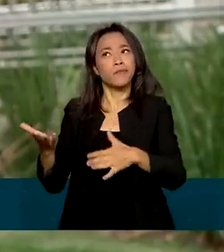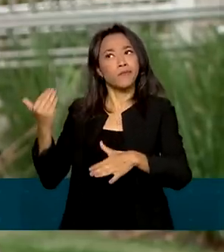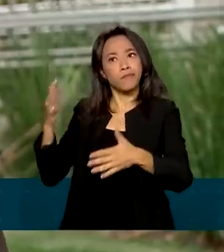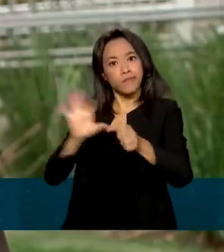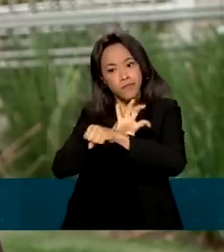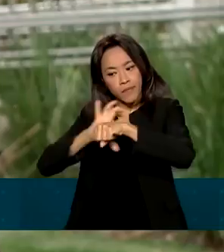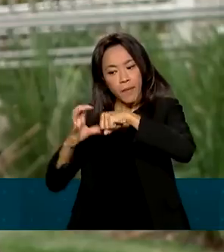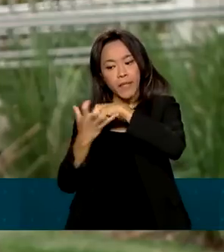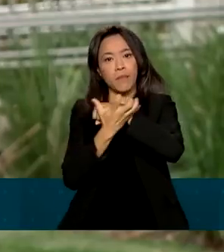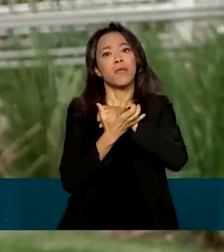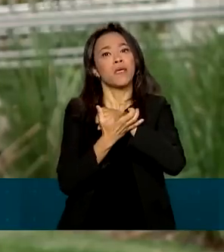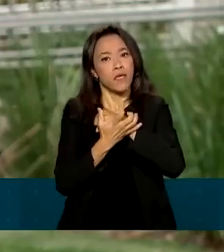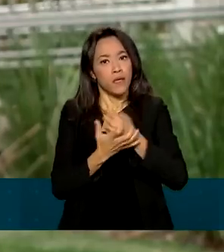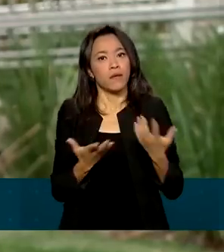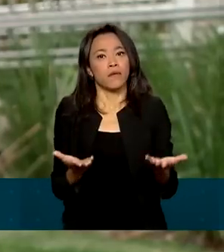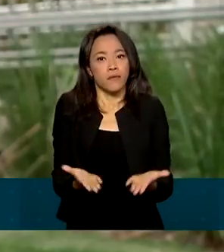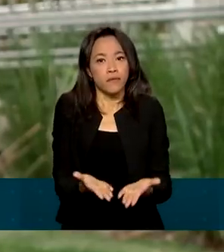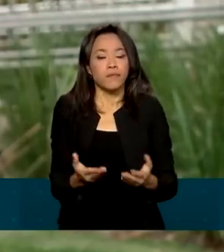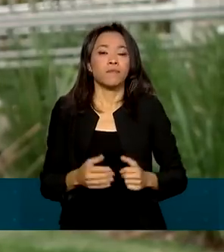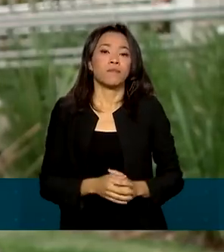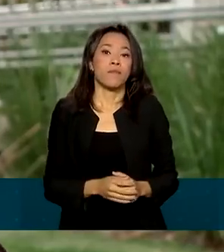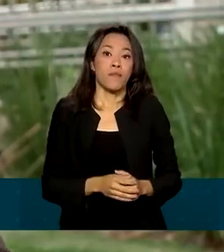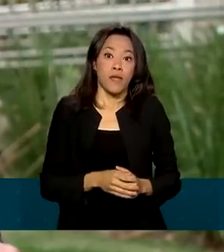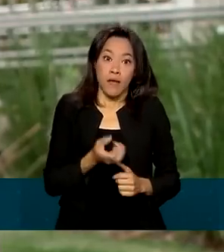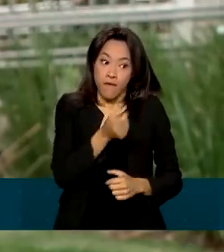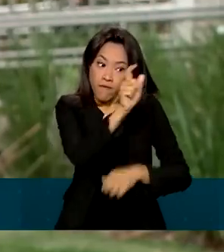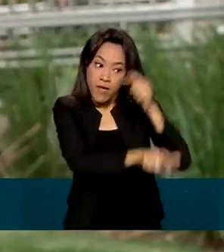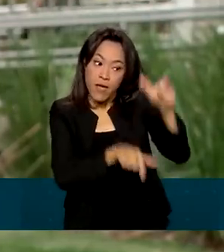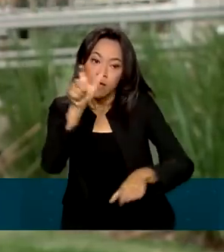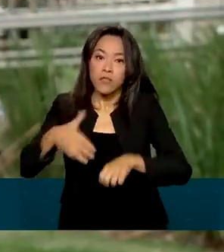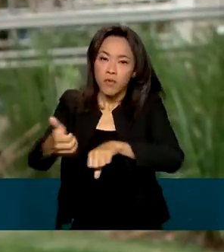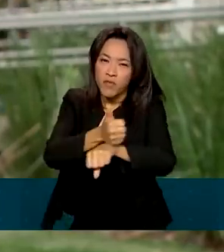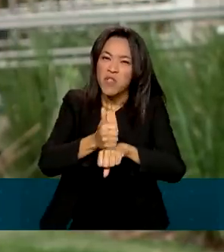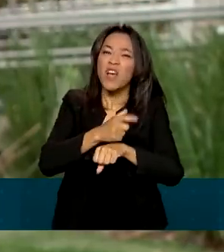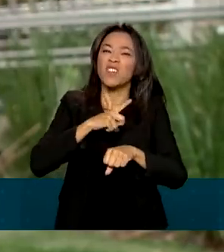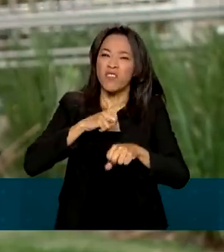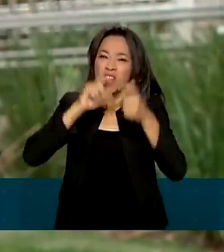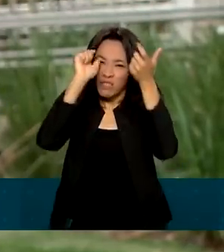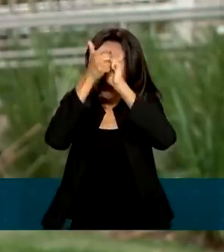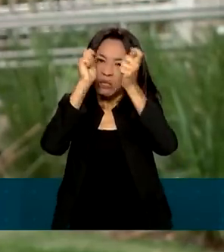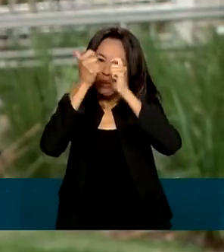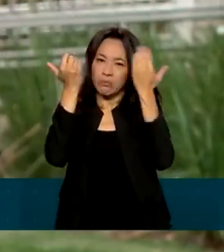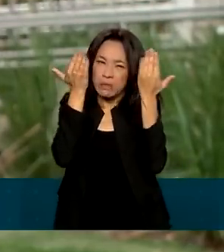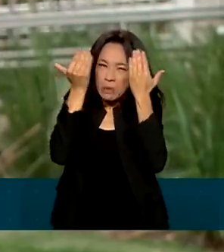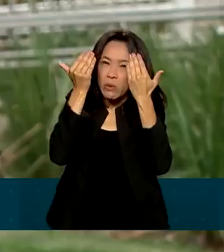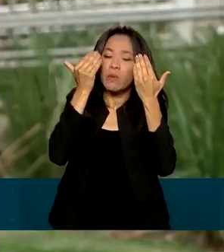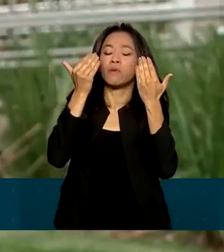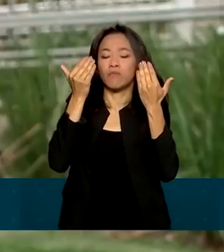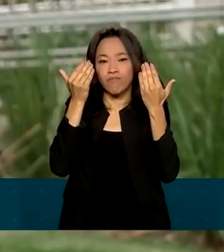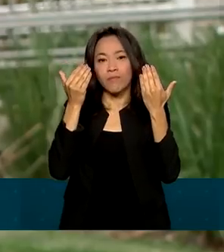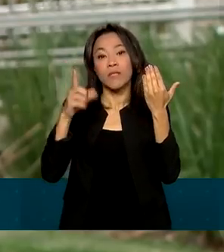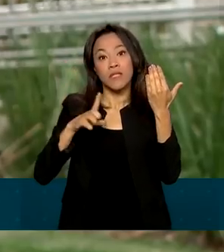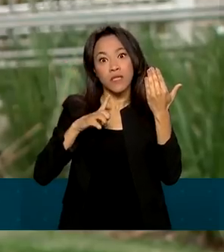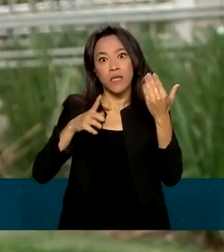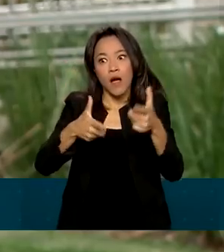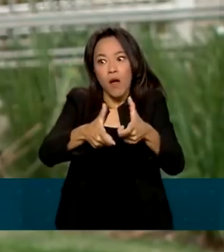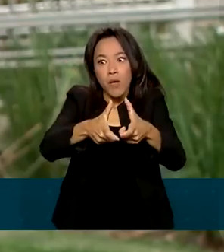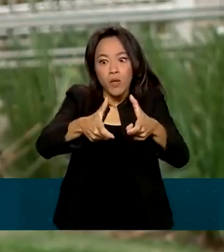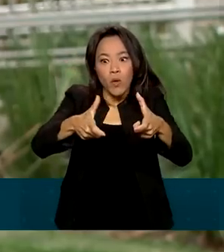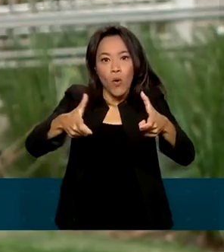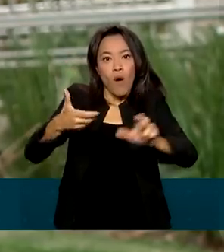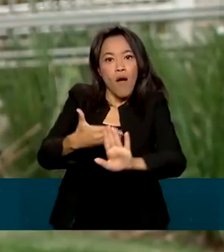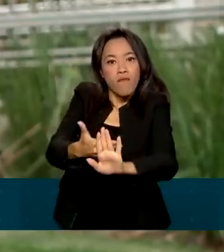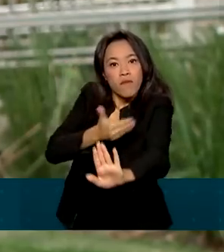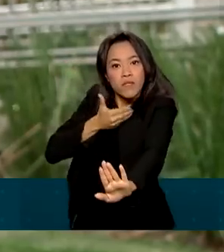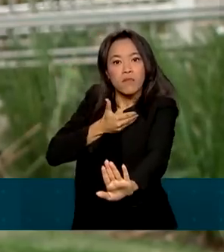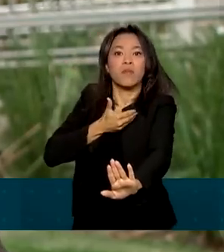combate à pandemia da Covid-19. Muitos tiveram transtornos psicológicos e cresceu o número de afastamentos